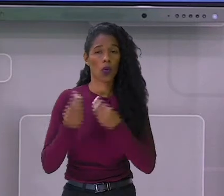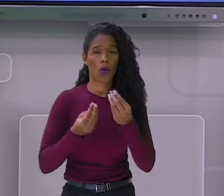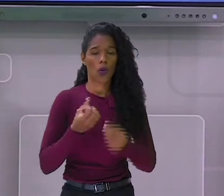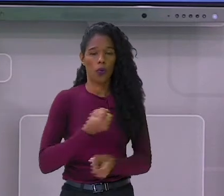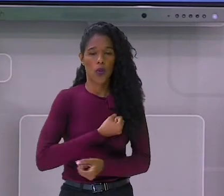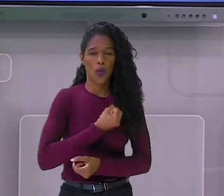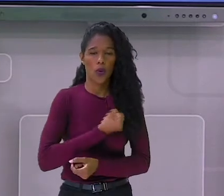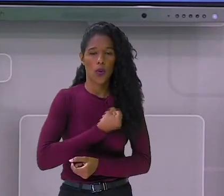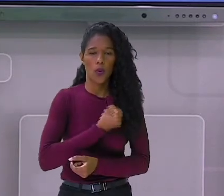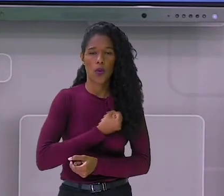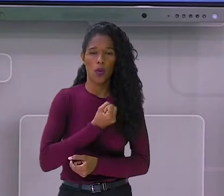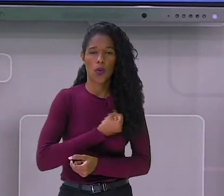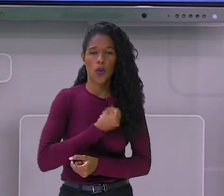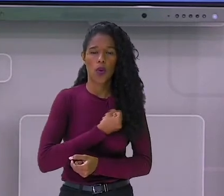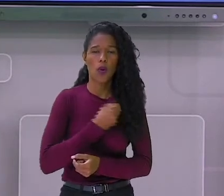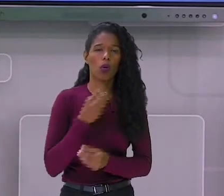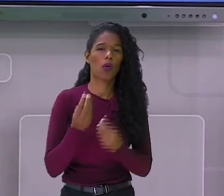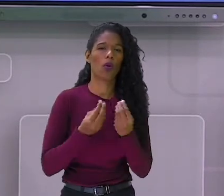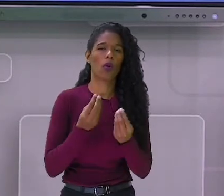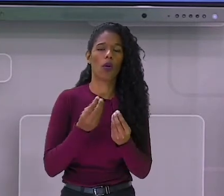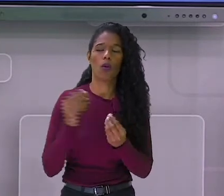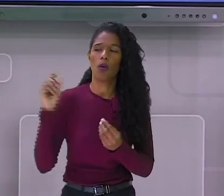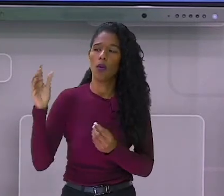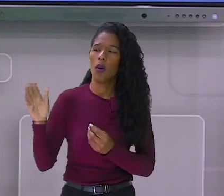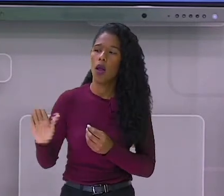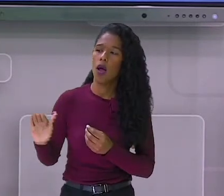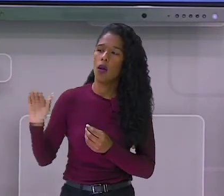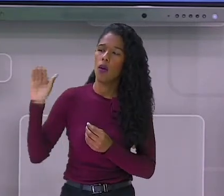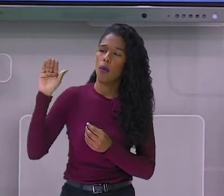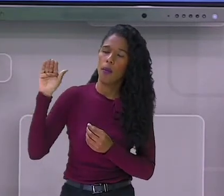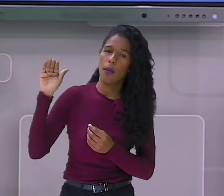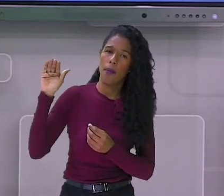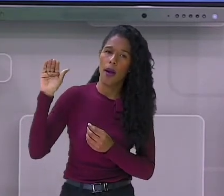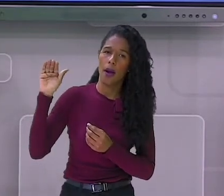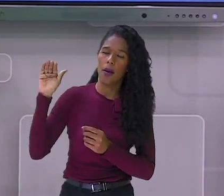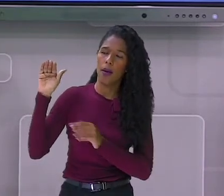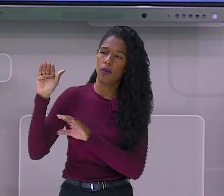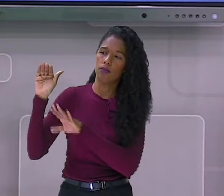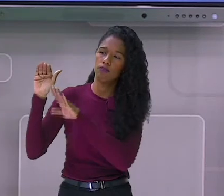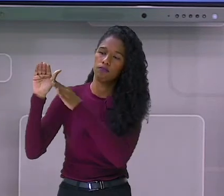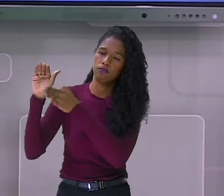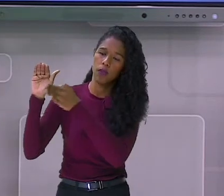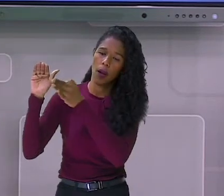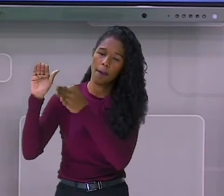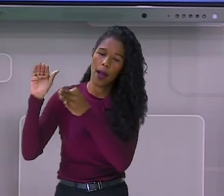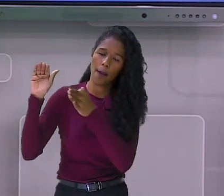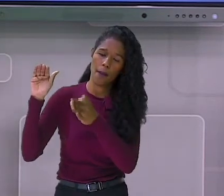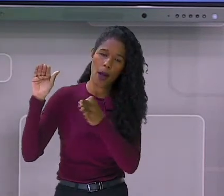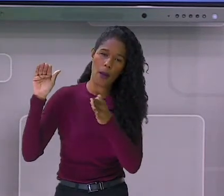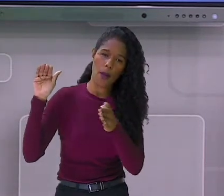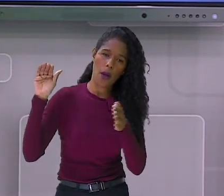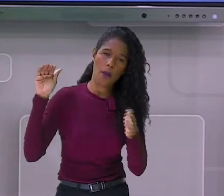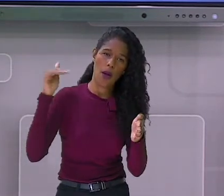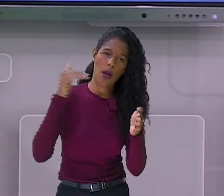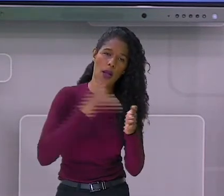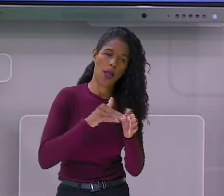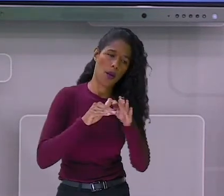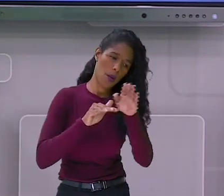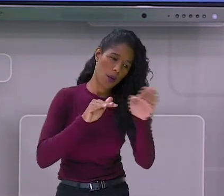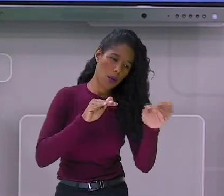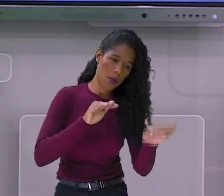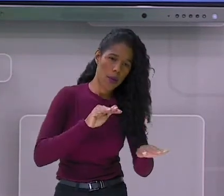estão na ordem do maior para o menor. Então, crescente é do menor para o